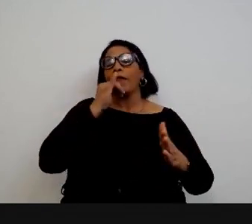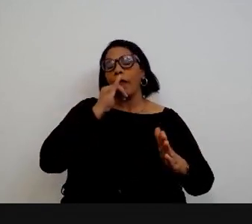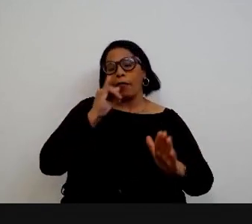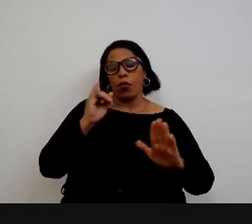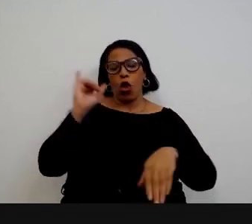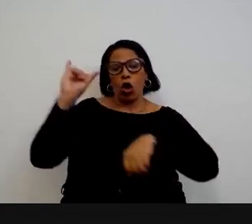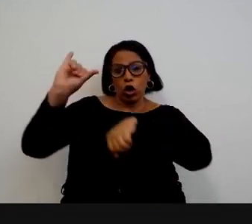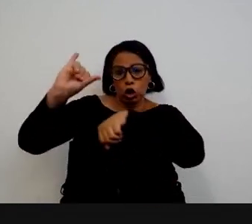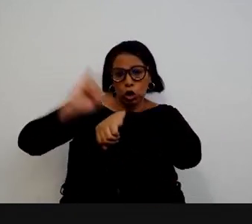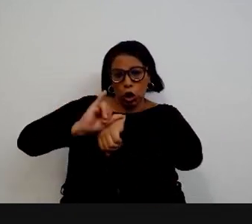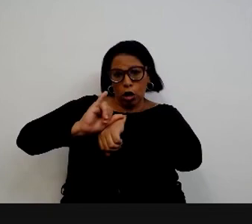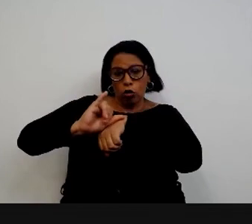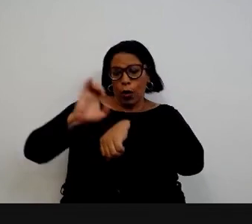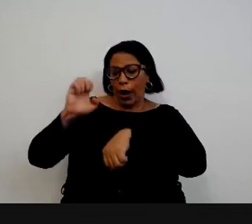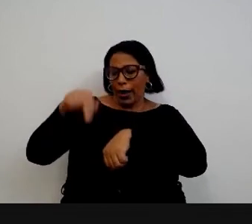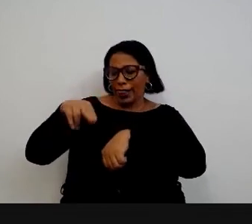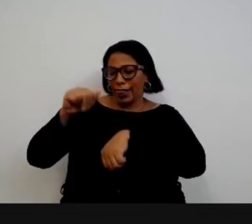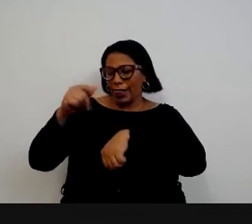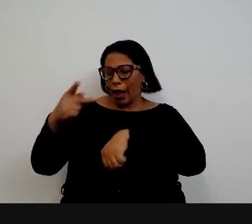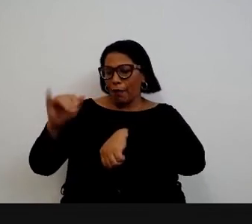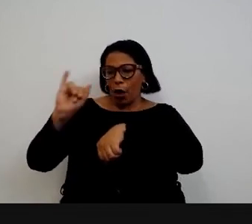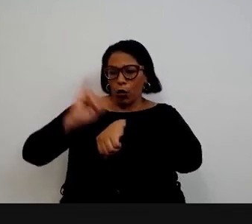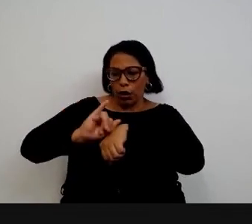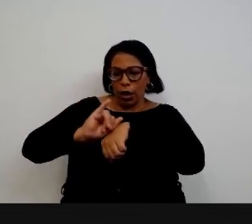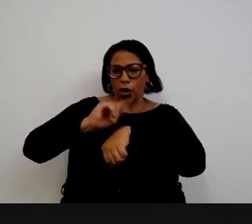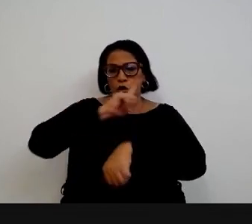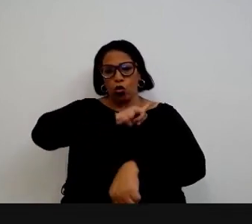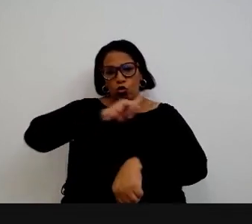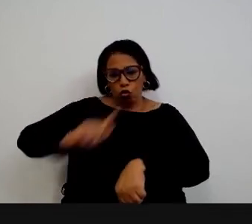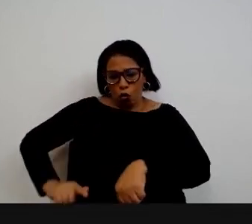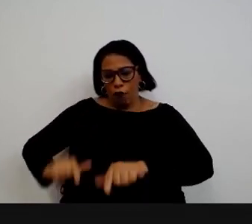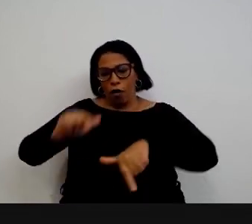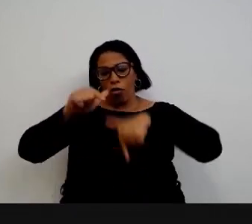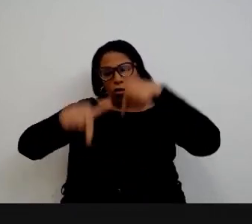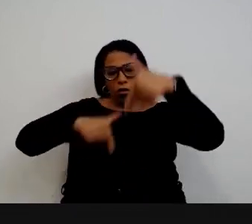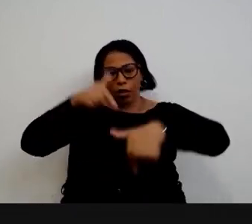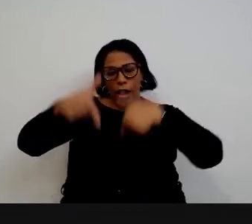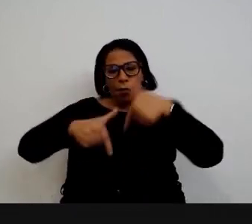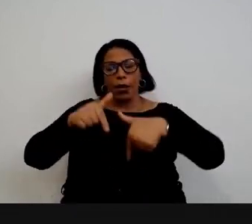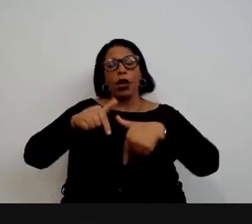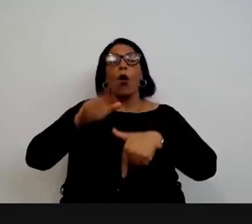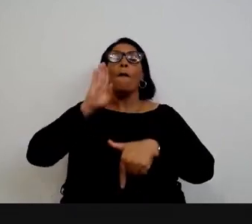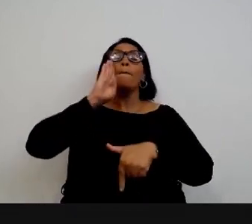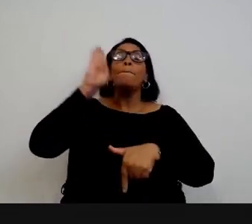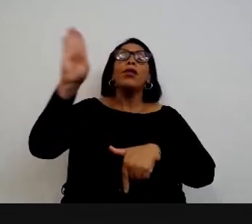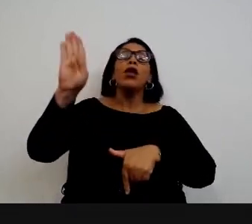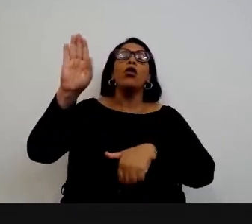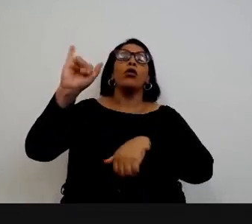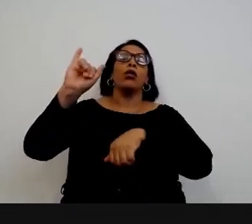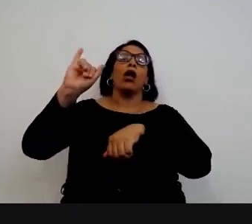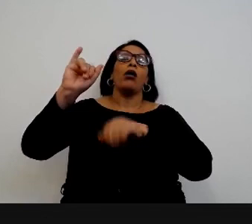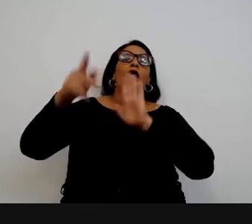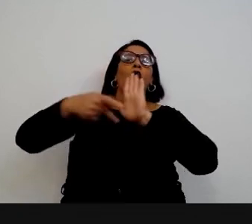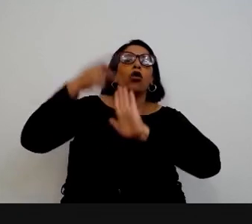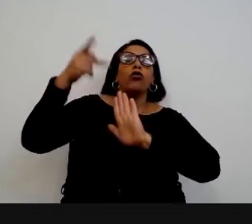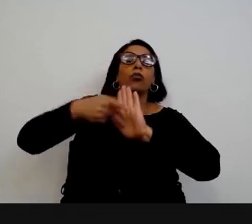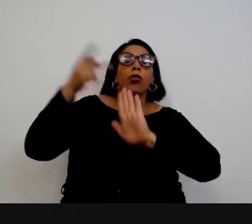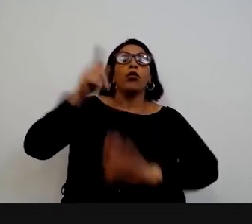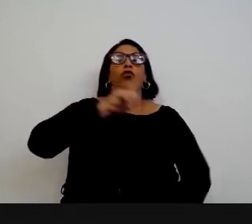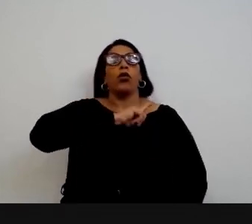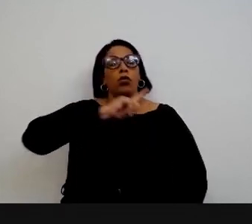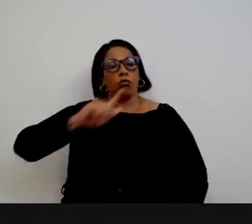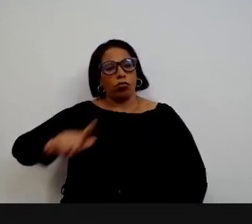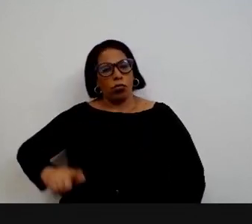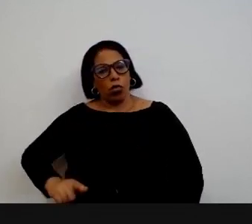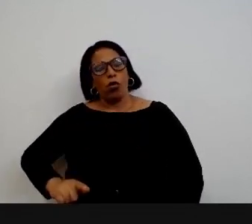centro de governo uma vez que a gente fez esse trabalho a gente falou bom, os projetos relacionados a centro de governo vão ter prioridade na ENAP e a gente